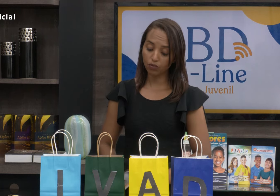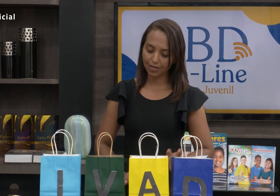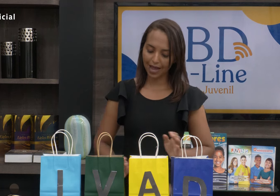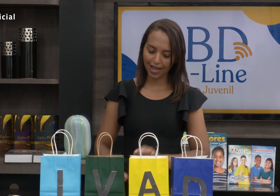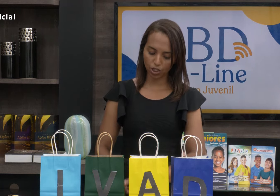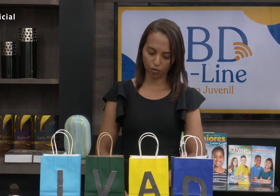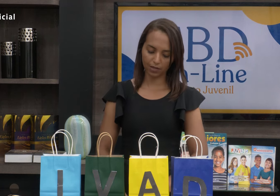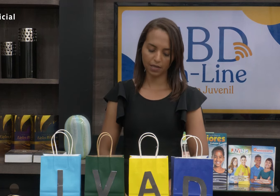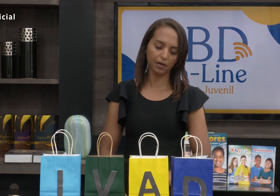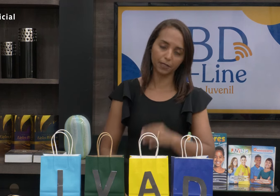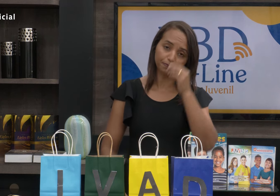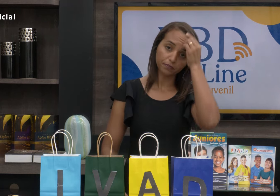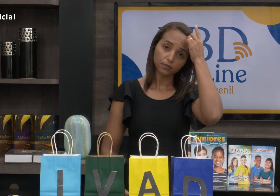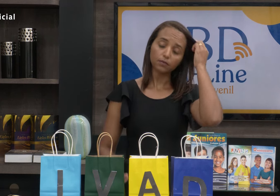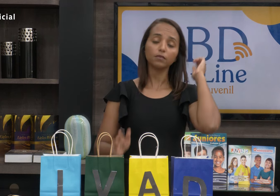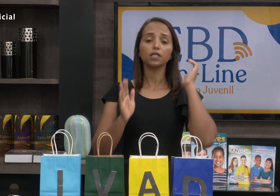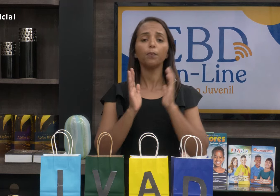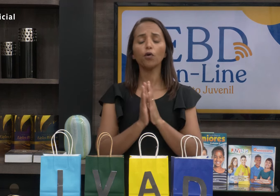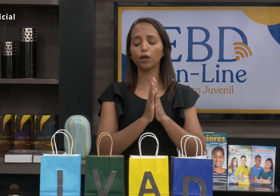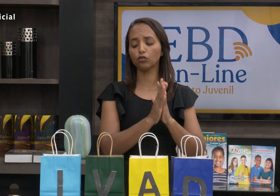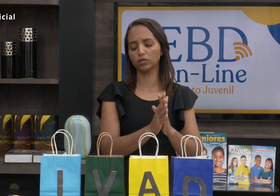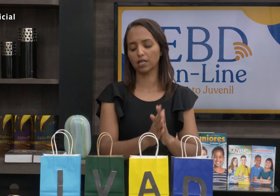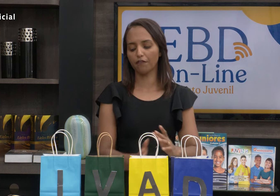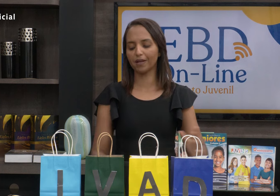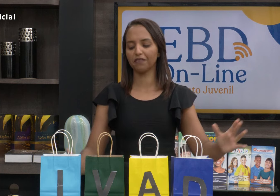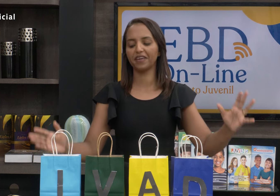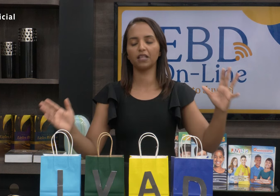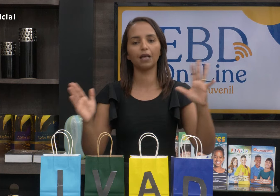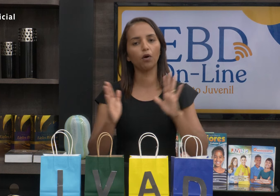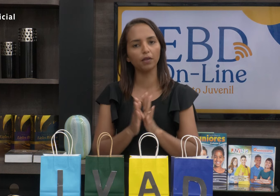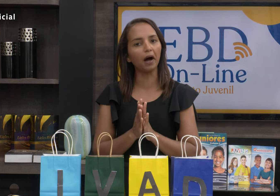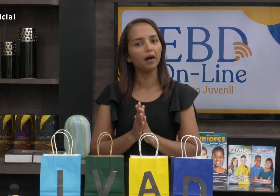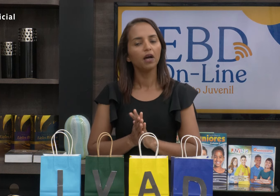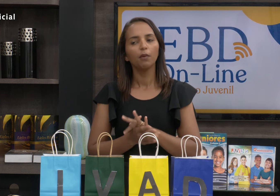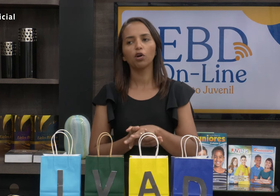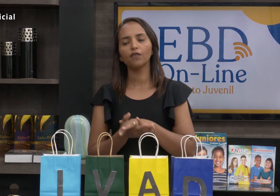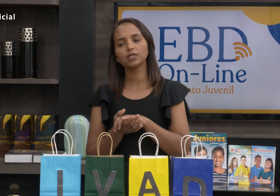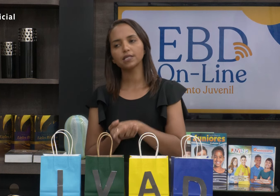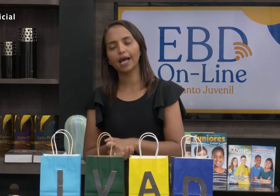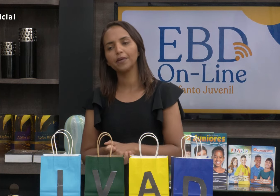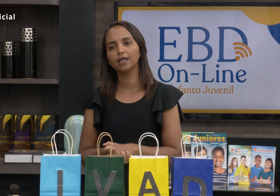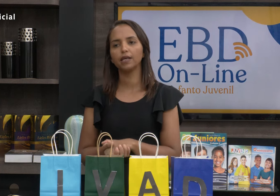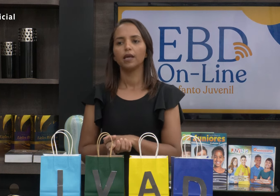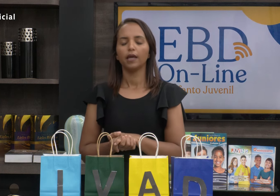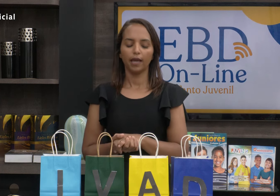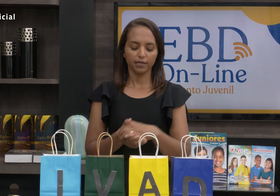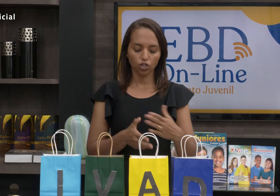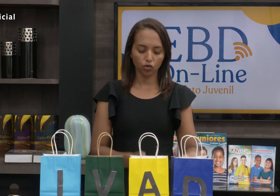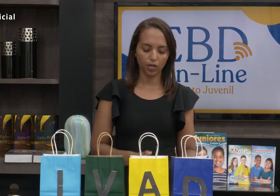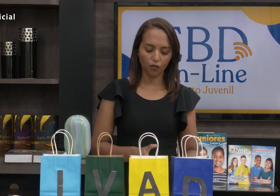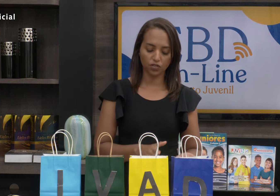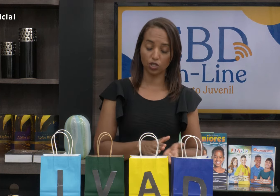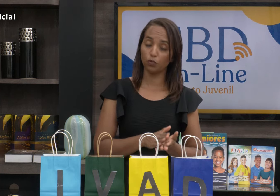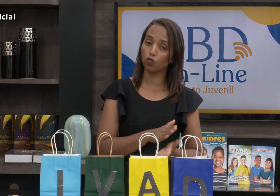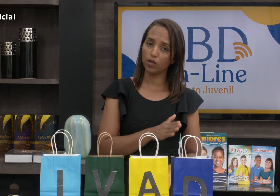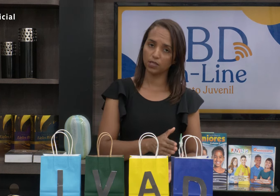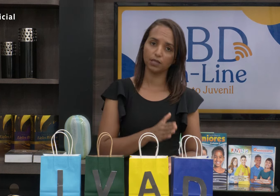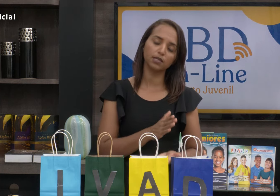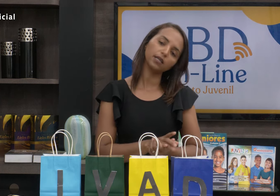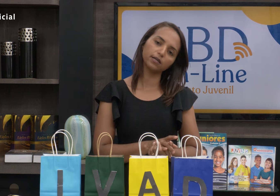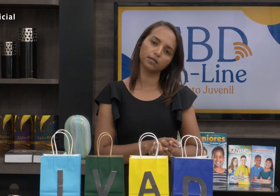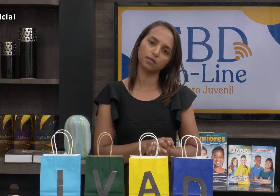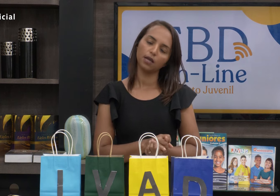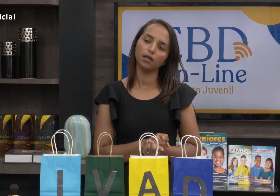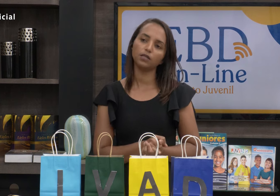a contar a história da semana. Por que eu trouxe essa forma diferente de abordar? Porque você sabe que essa história talvez seja muito